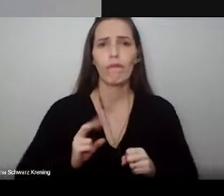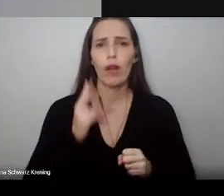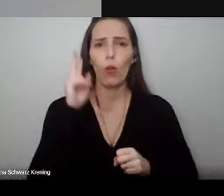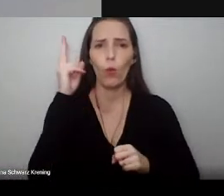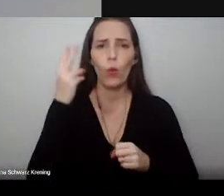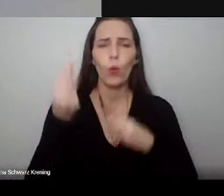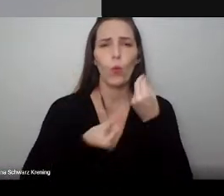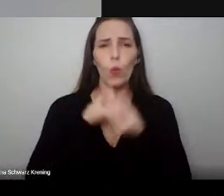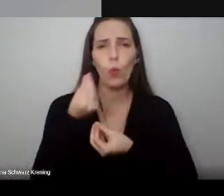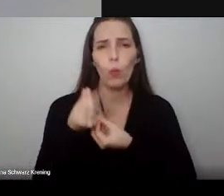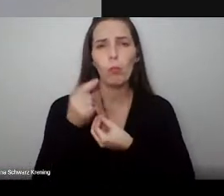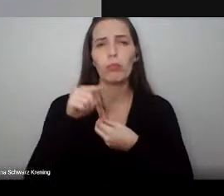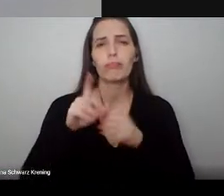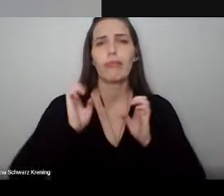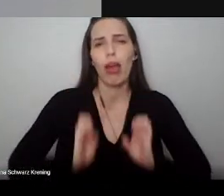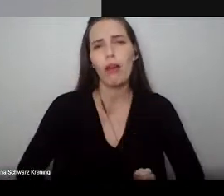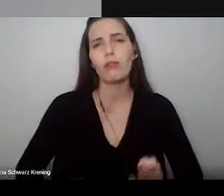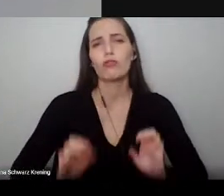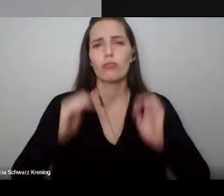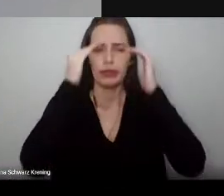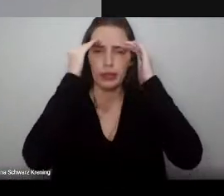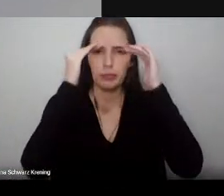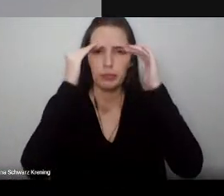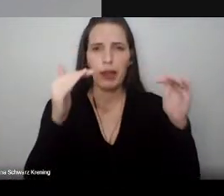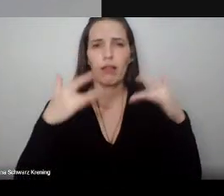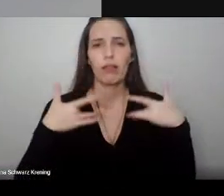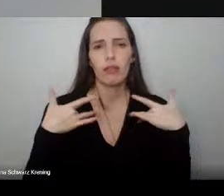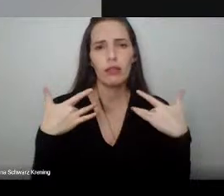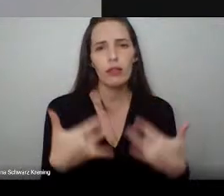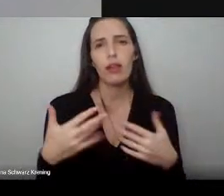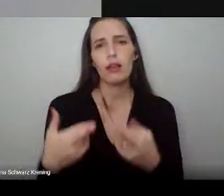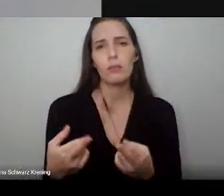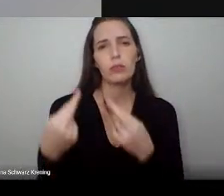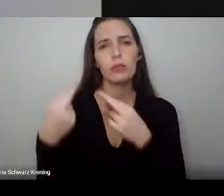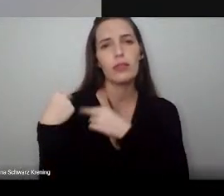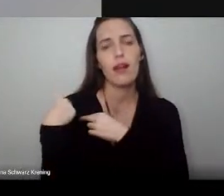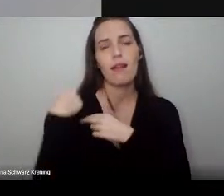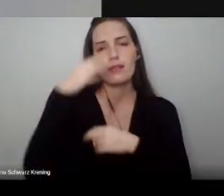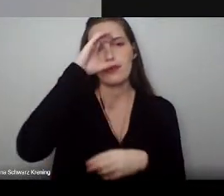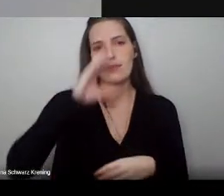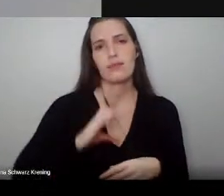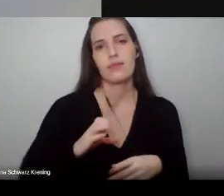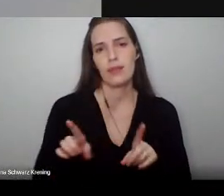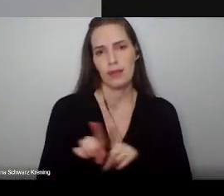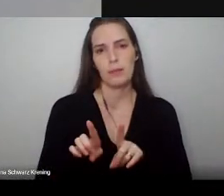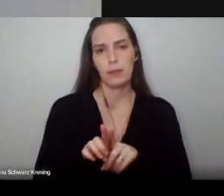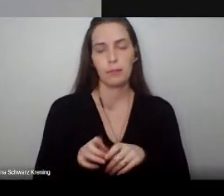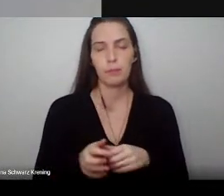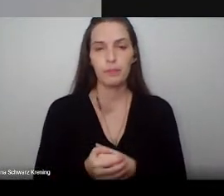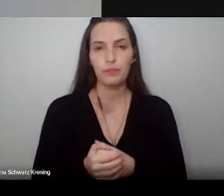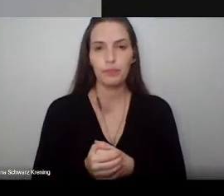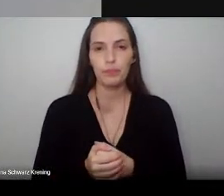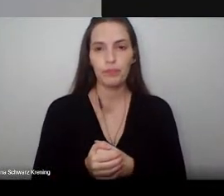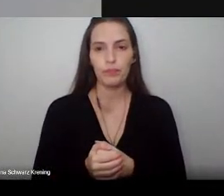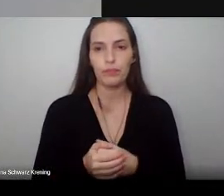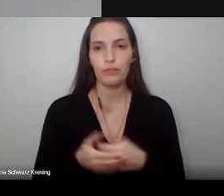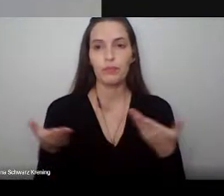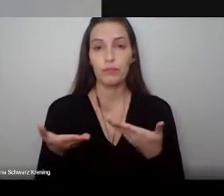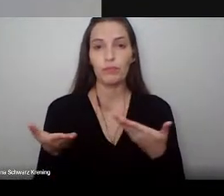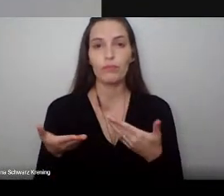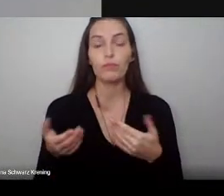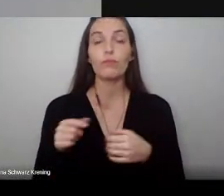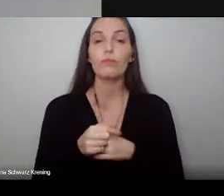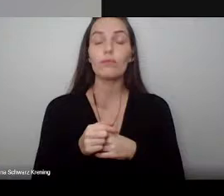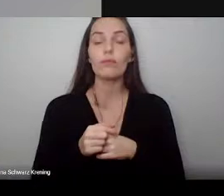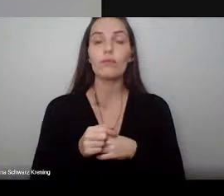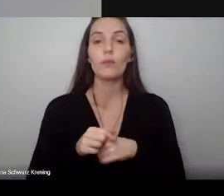respeito, dedicação, responsabilidade e cidadania. Em tempos em que vivemos a situação da pandemia da Covid